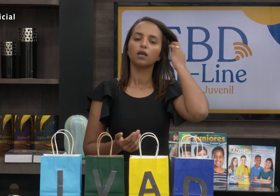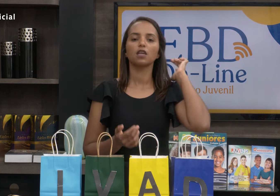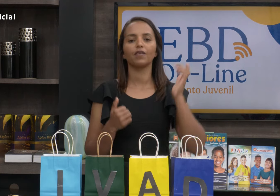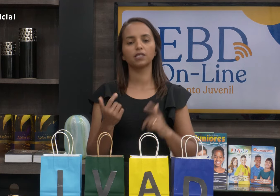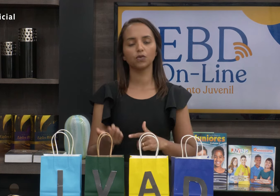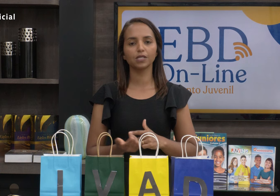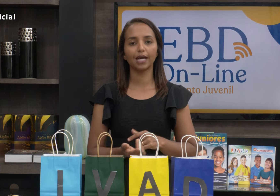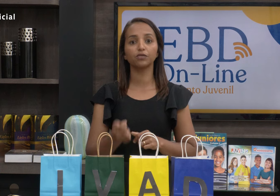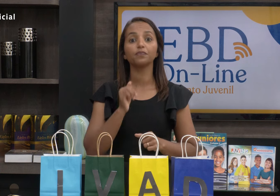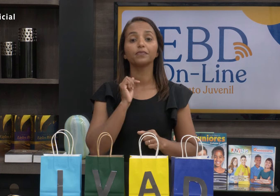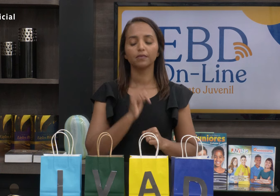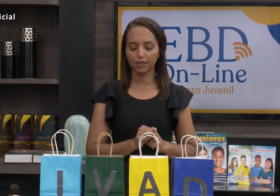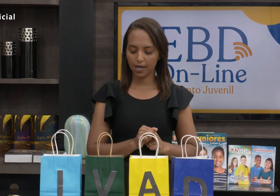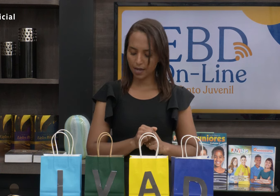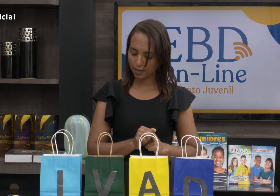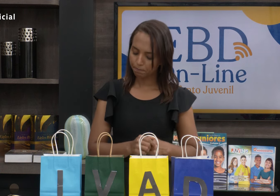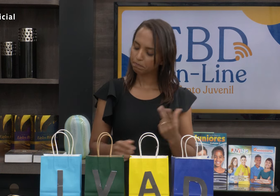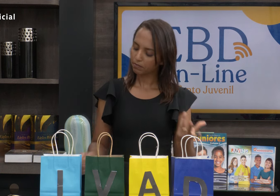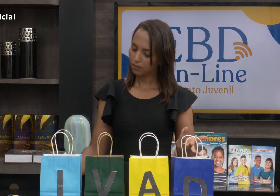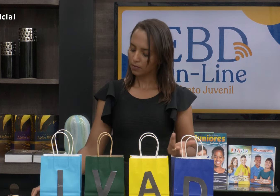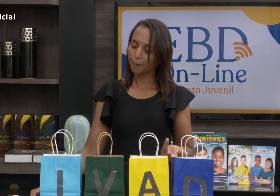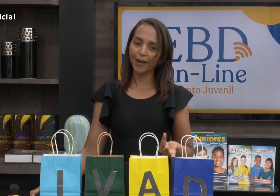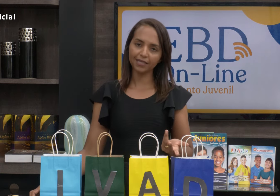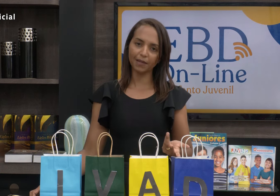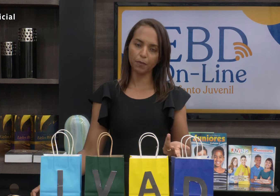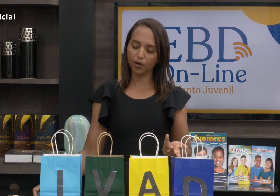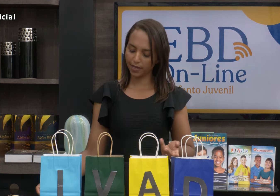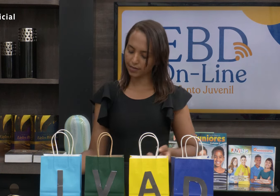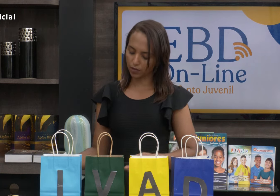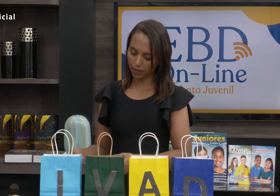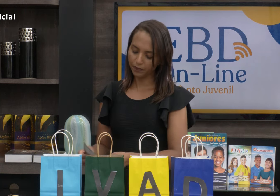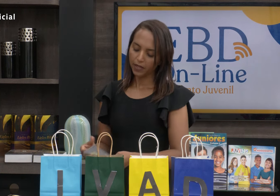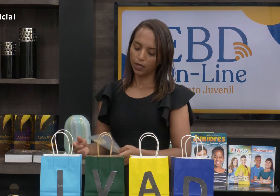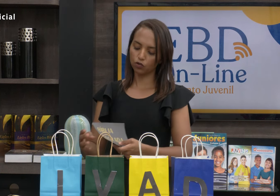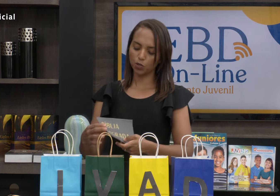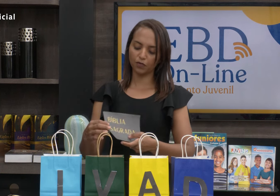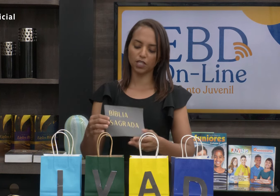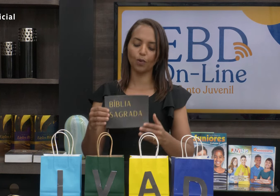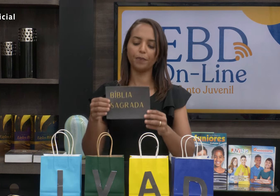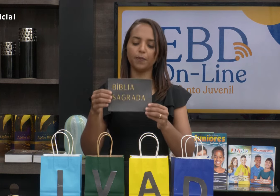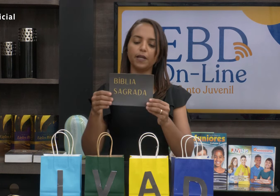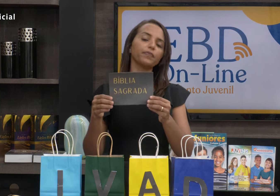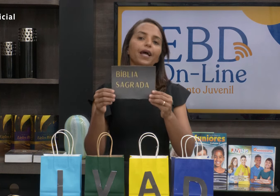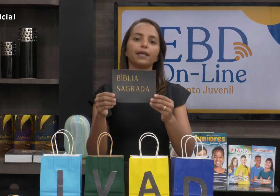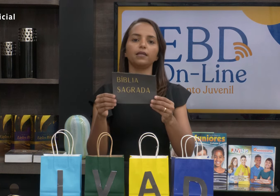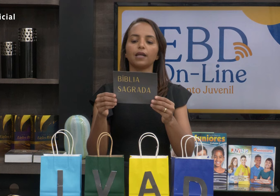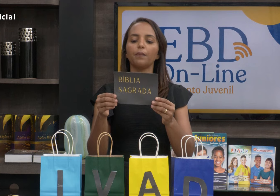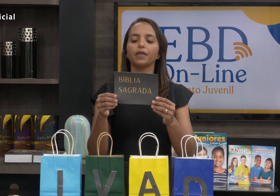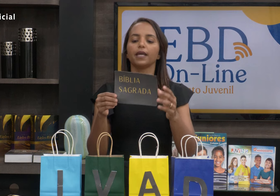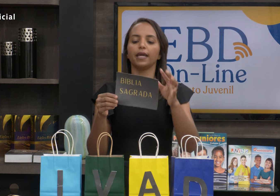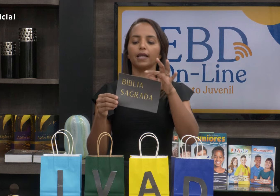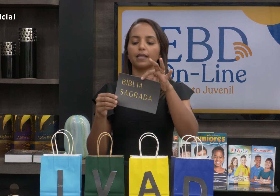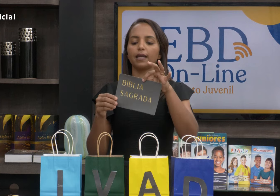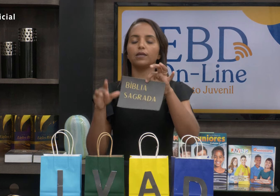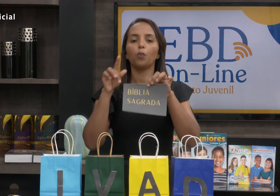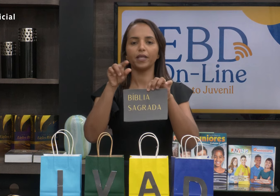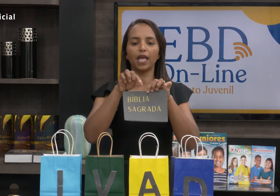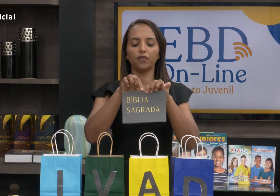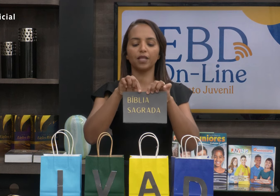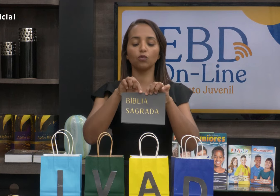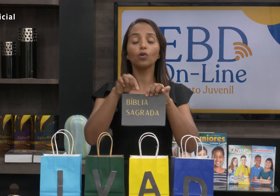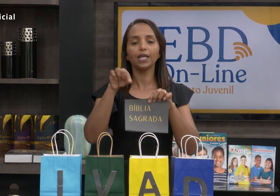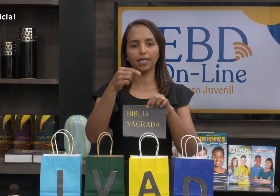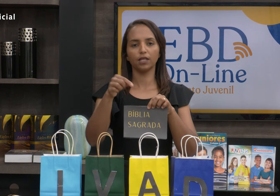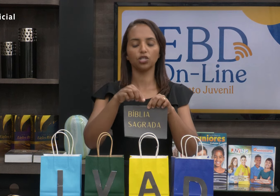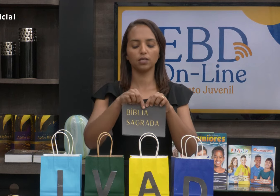vocês, que vai ser usado na parte da memória em ação, né? Eu trouxe para você uma bíblia aqui, tá? Ela está aí, o